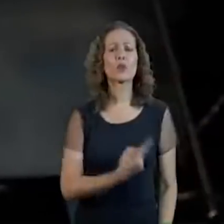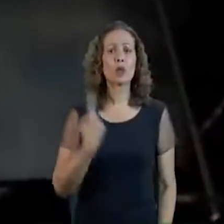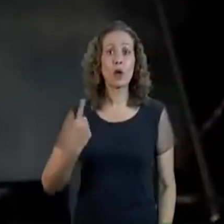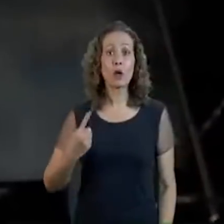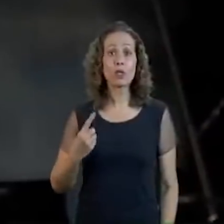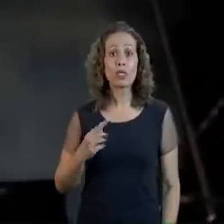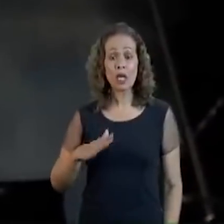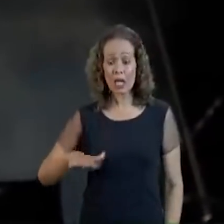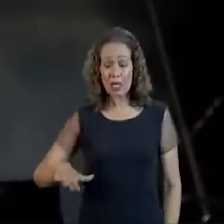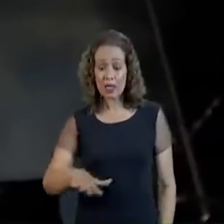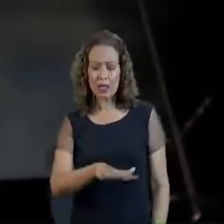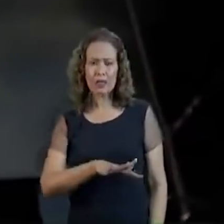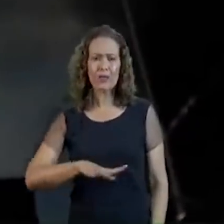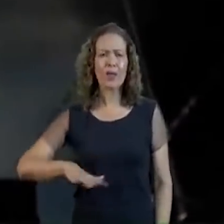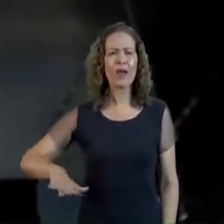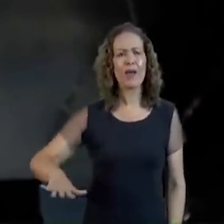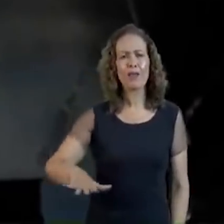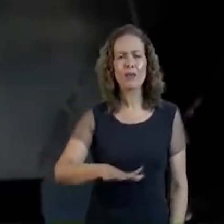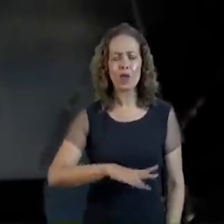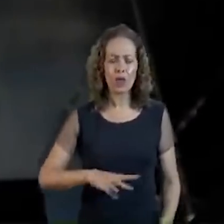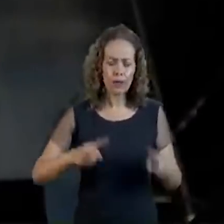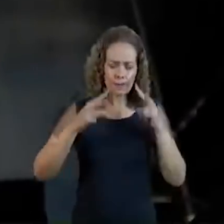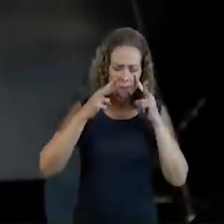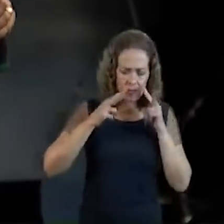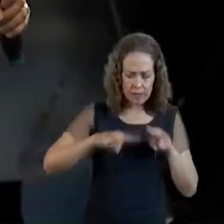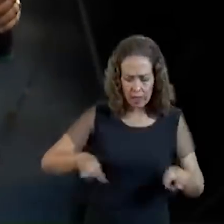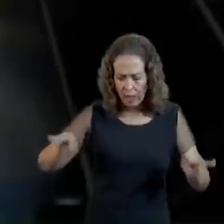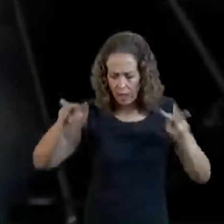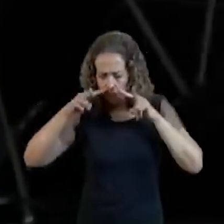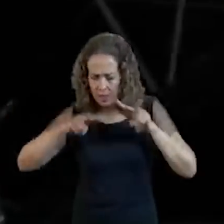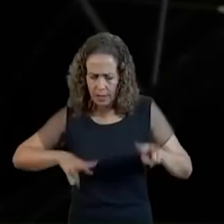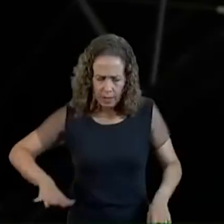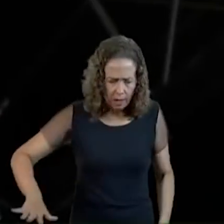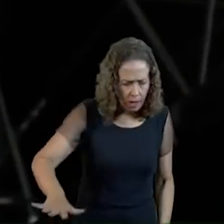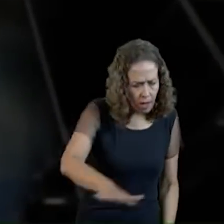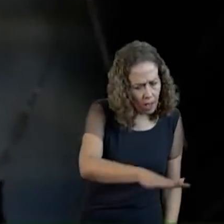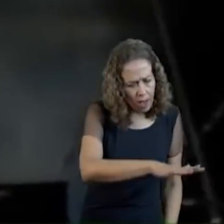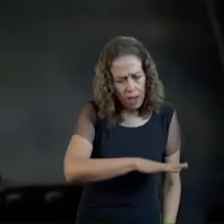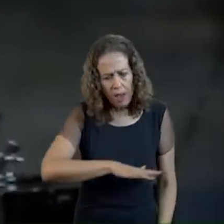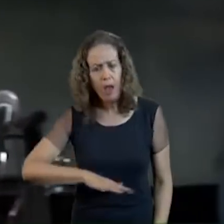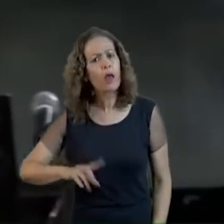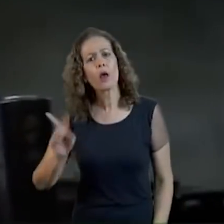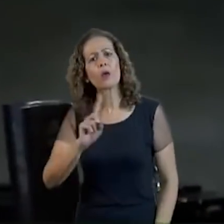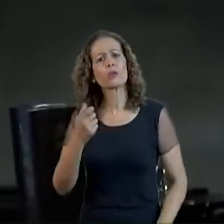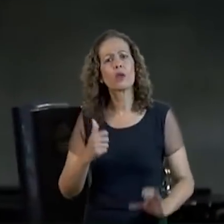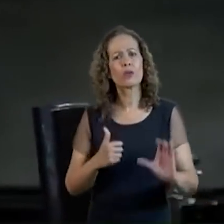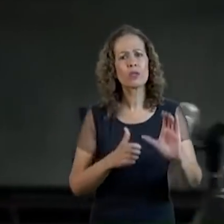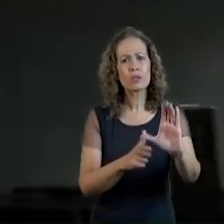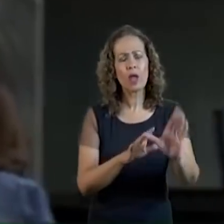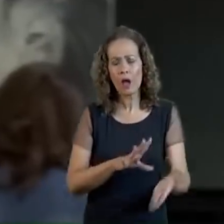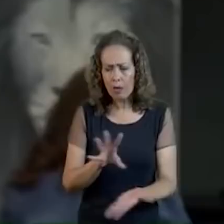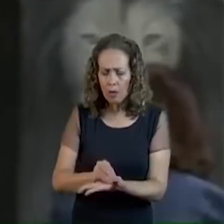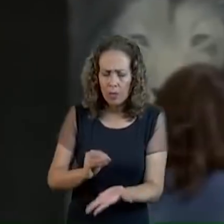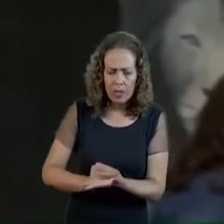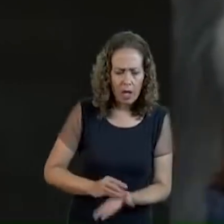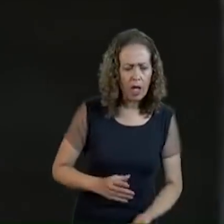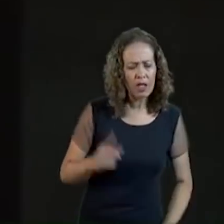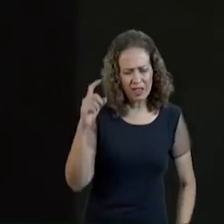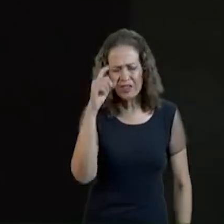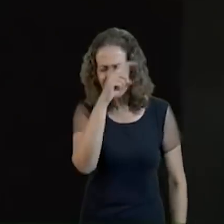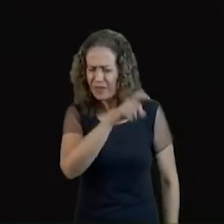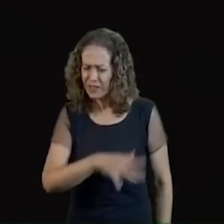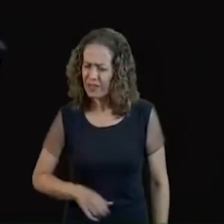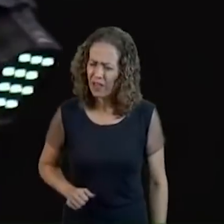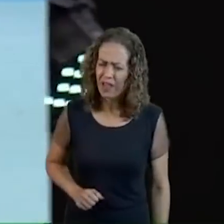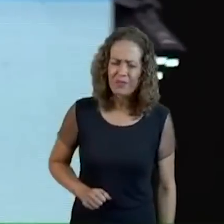começa a ver tudo Na perspectiva do não cristão A gente começa a copiar A fala deles É, difícil mesmo É, não vai dar certo mesmo É,